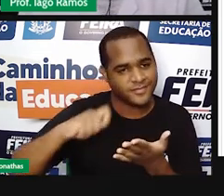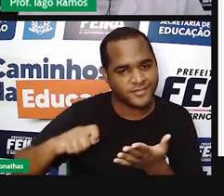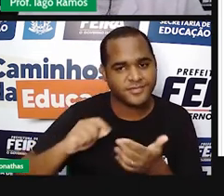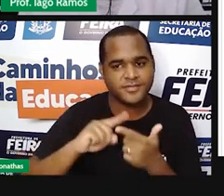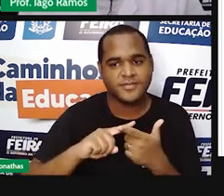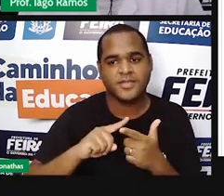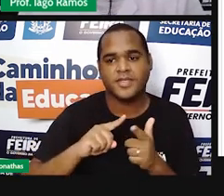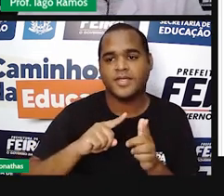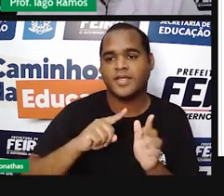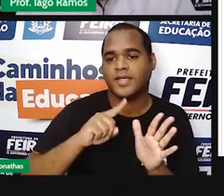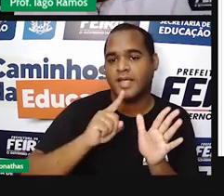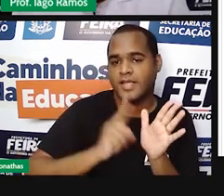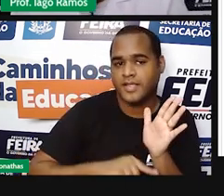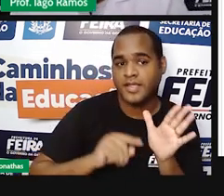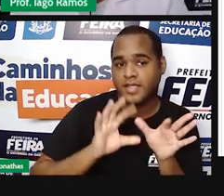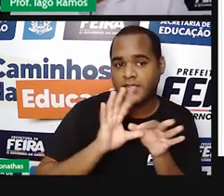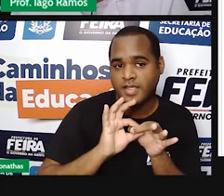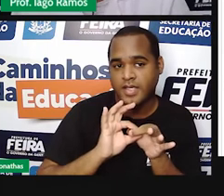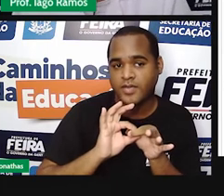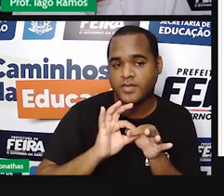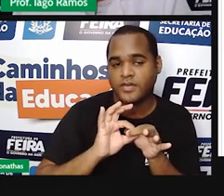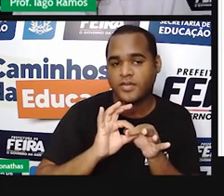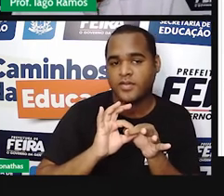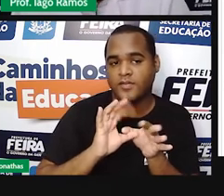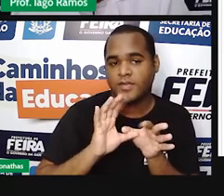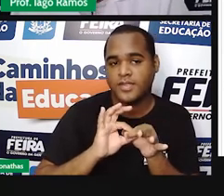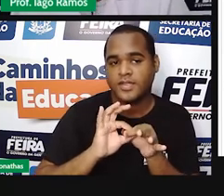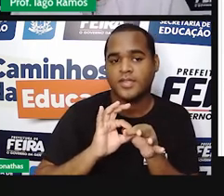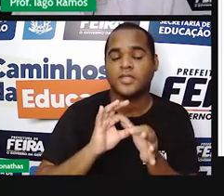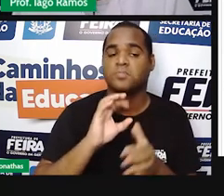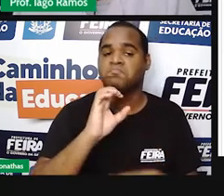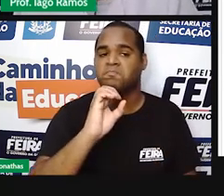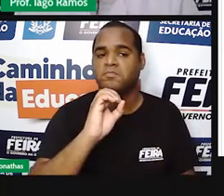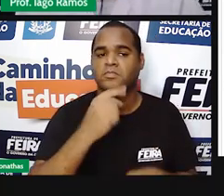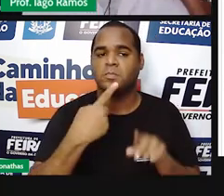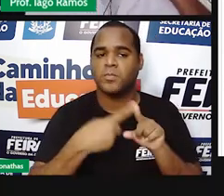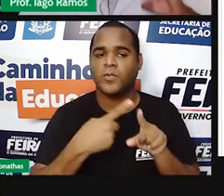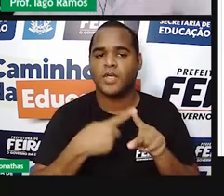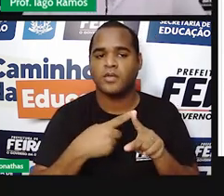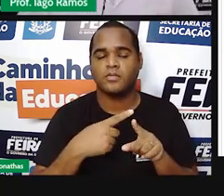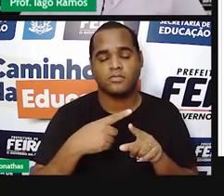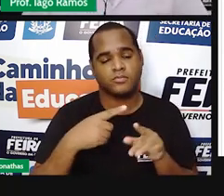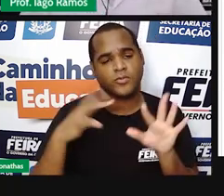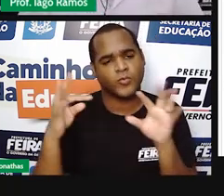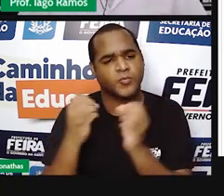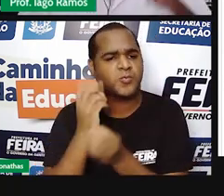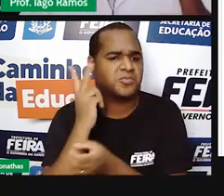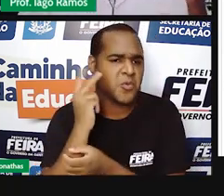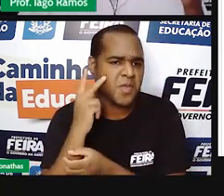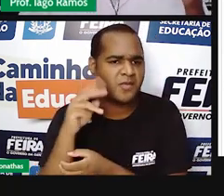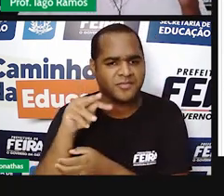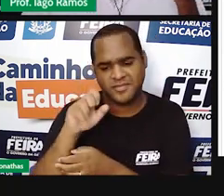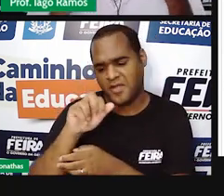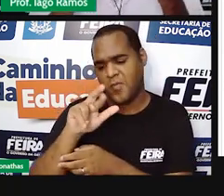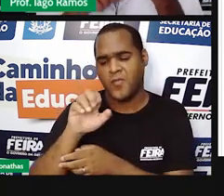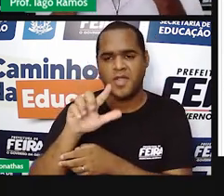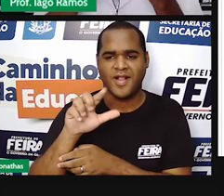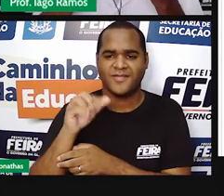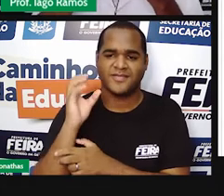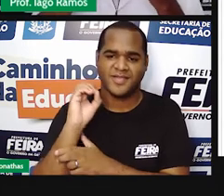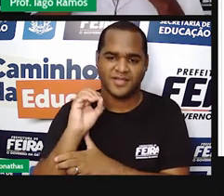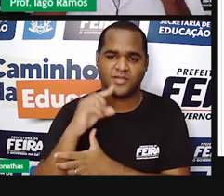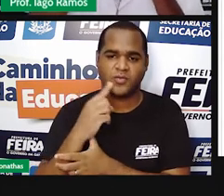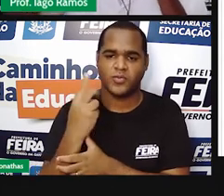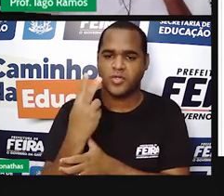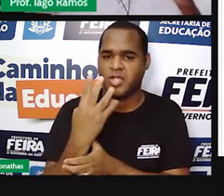unido ao zero. Por que eu tiro o unido ao zero? Porque os naturais já tem o zero, né? É o zero. Aí vem um,